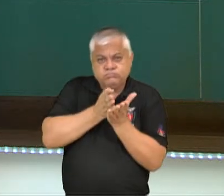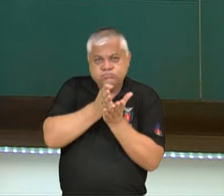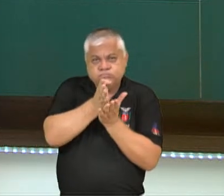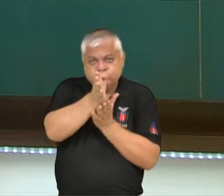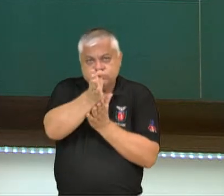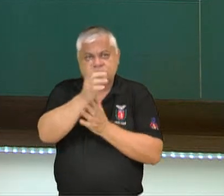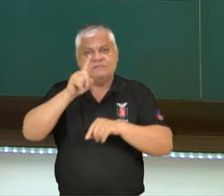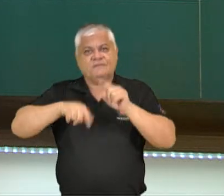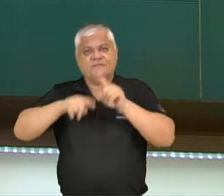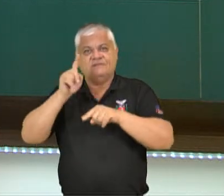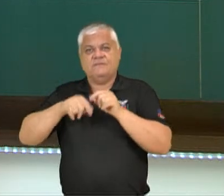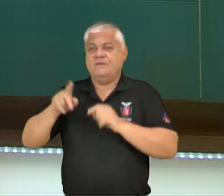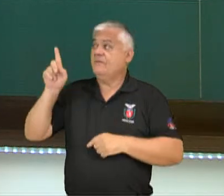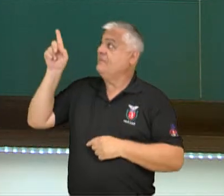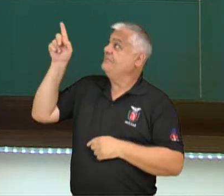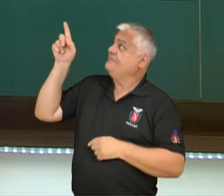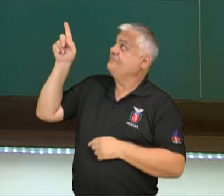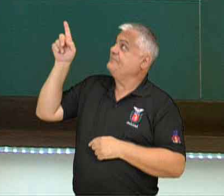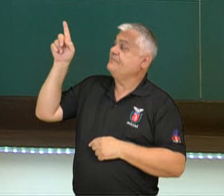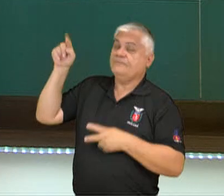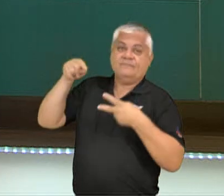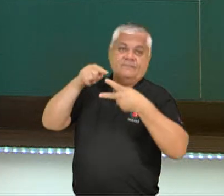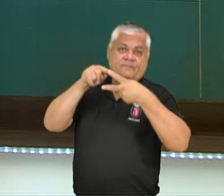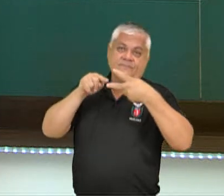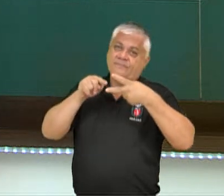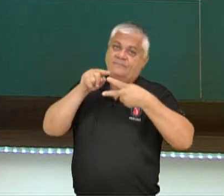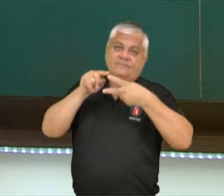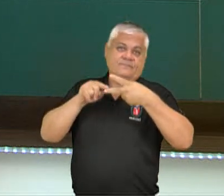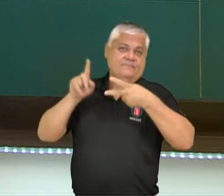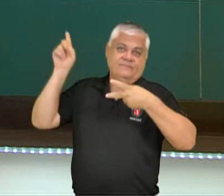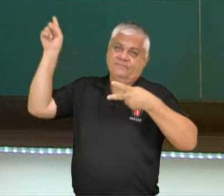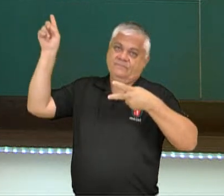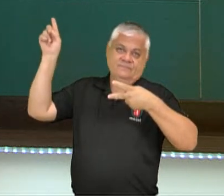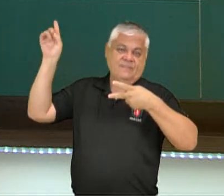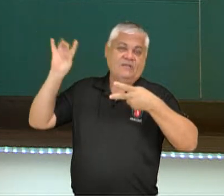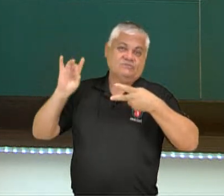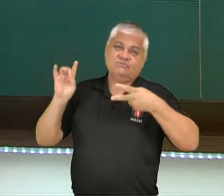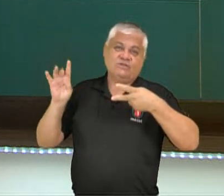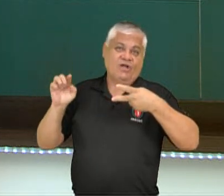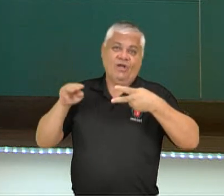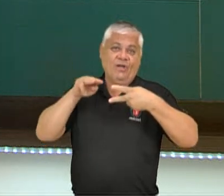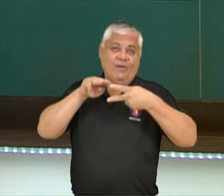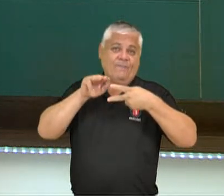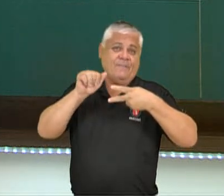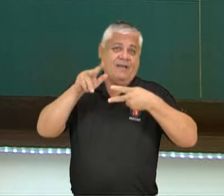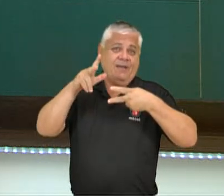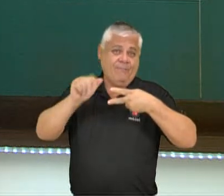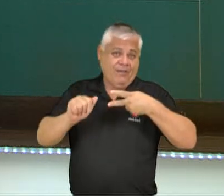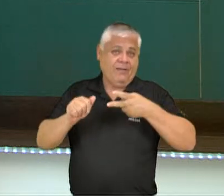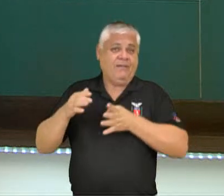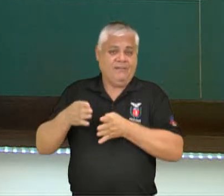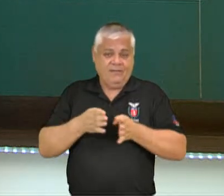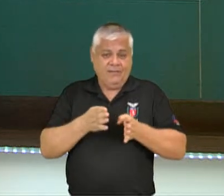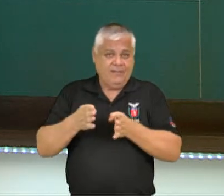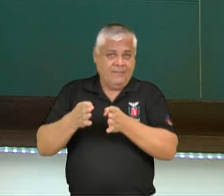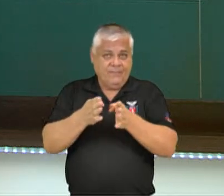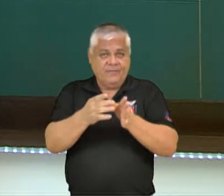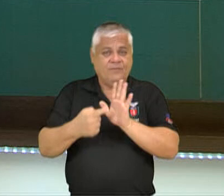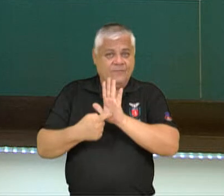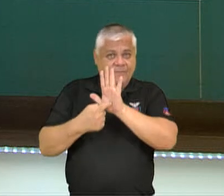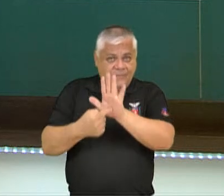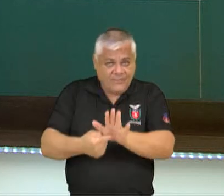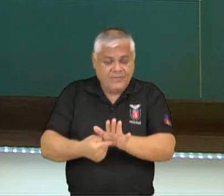equipamentos, né? Do praticante de corrida de orientação. Um mapa que marca o percurso a ser